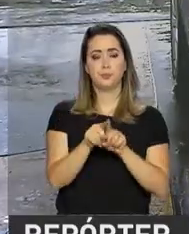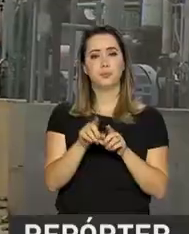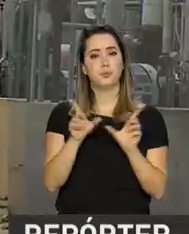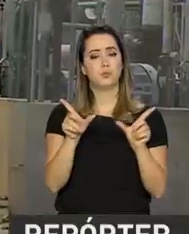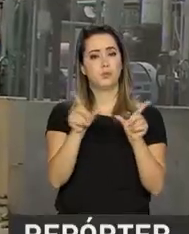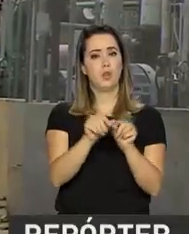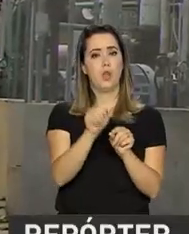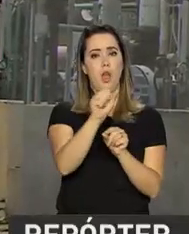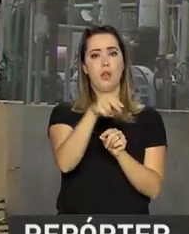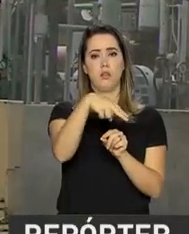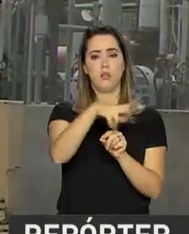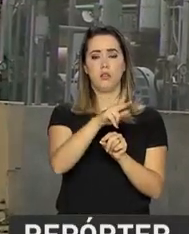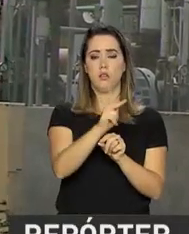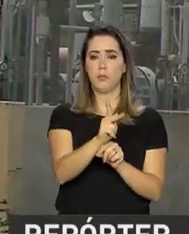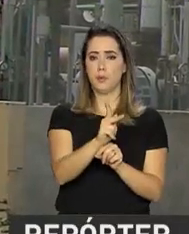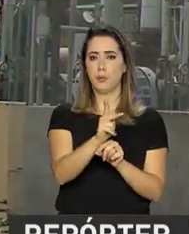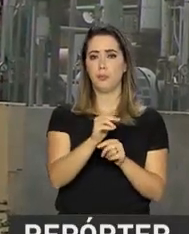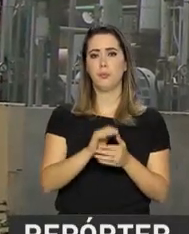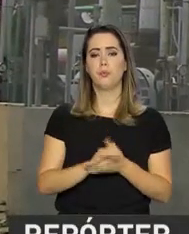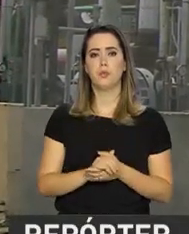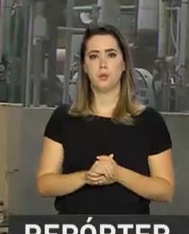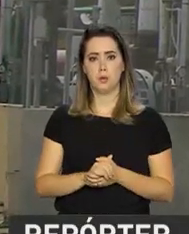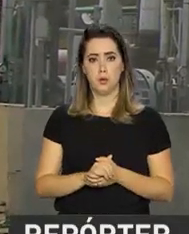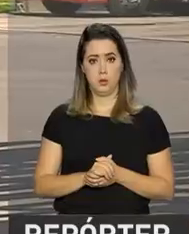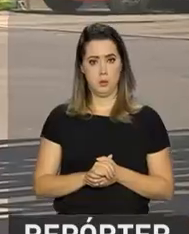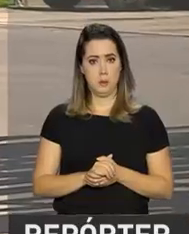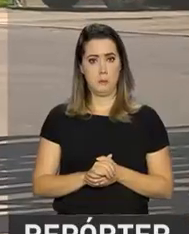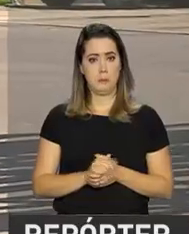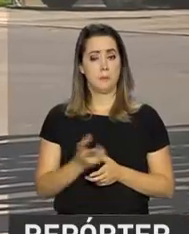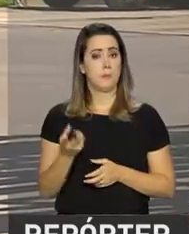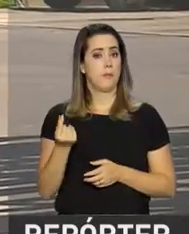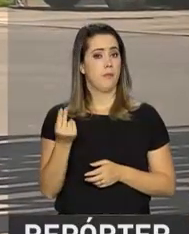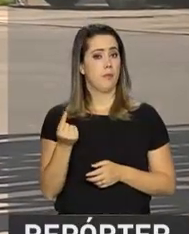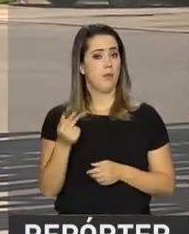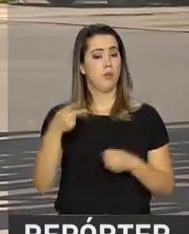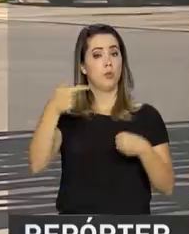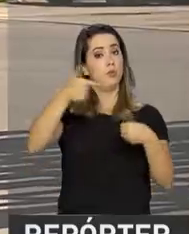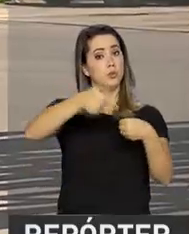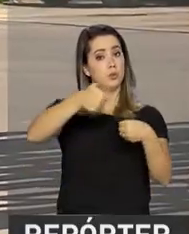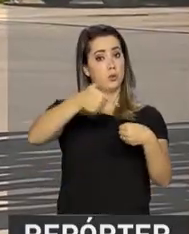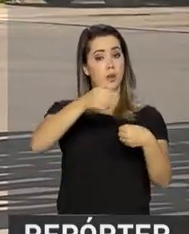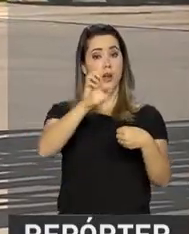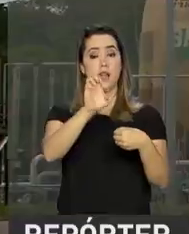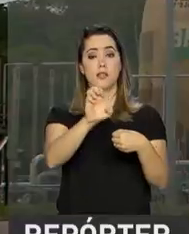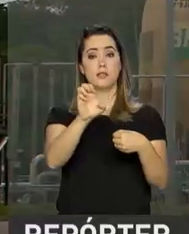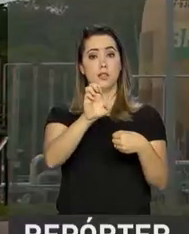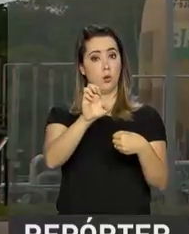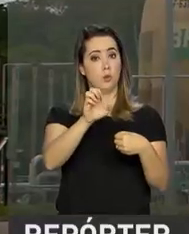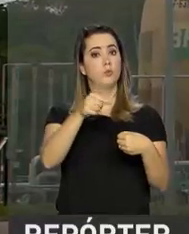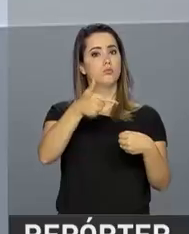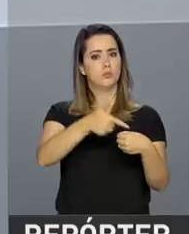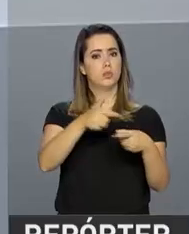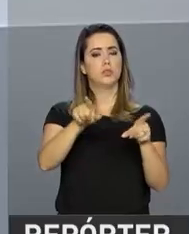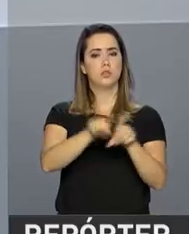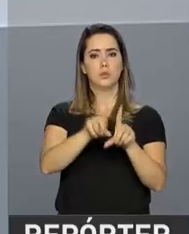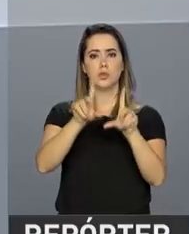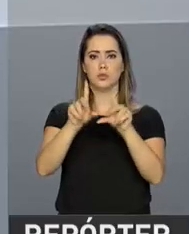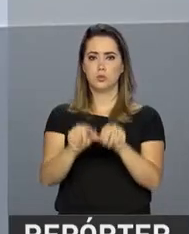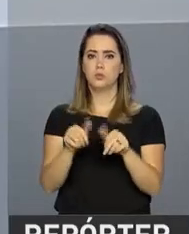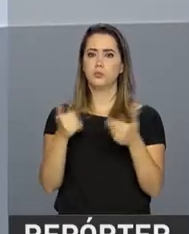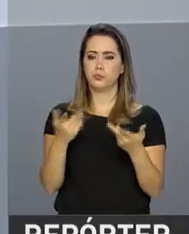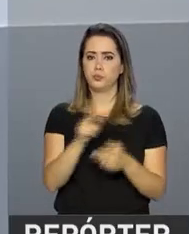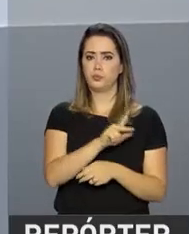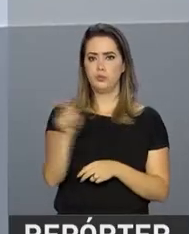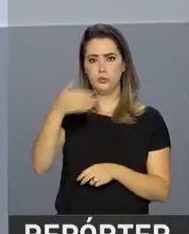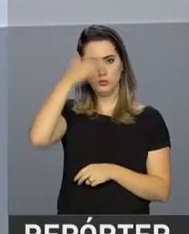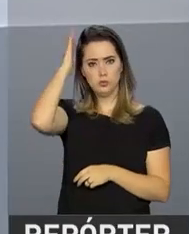Agência Nacional do Petróleo, Gás Natural e Biocombustíveis, ANP. O preço do etanol também teve redução. Recentemente, o